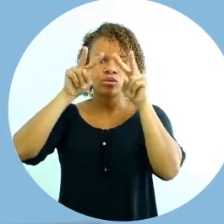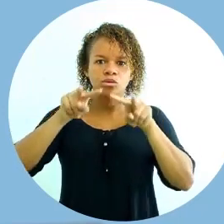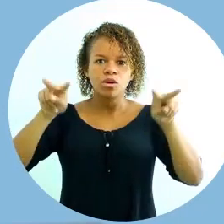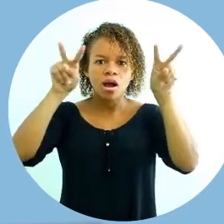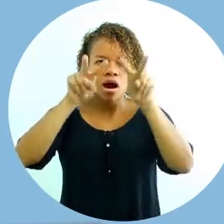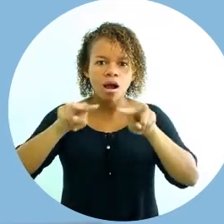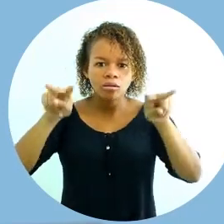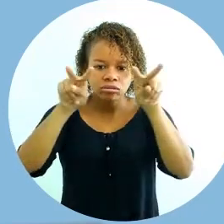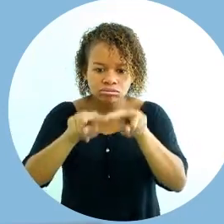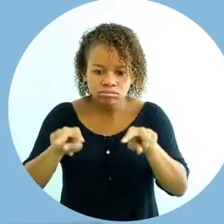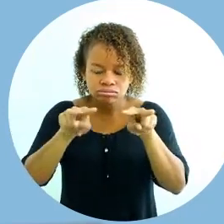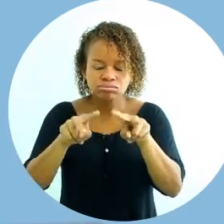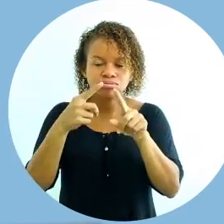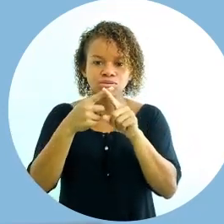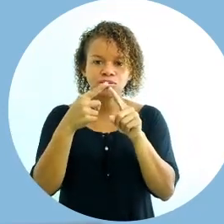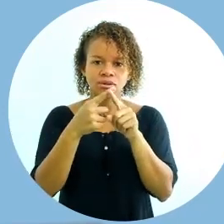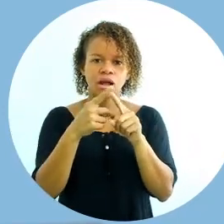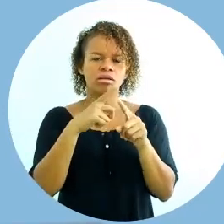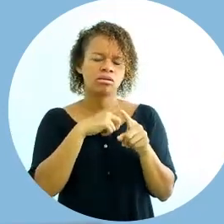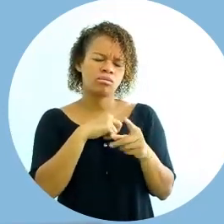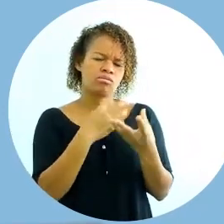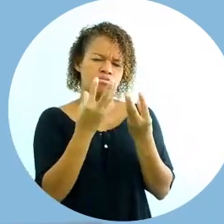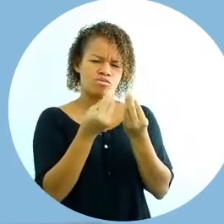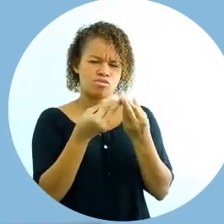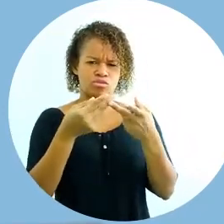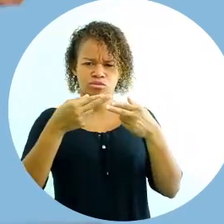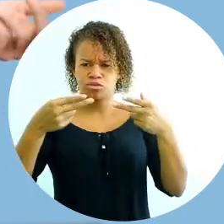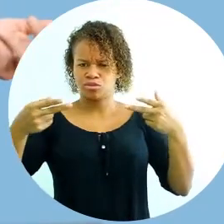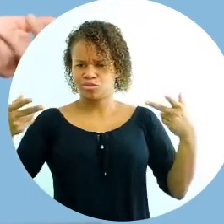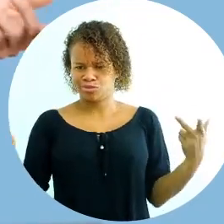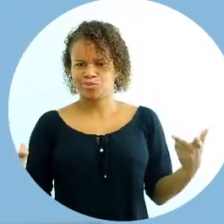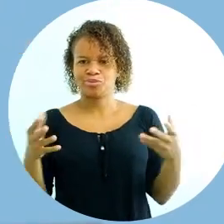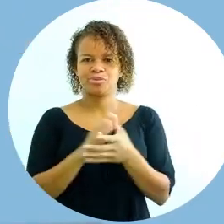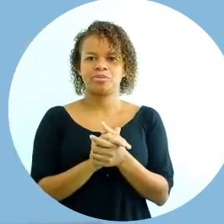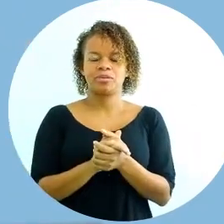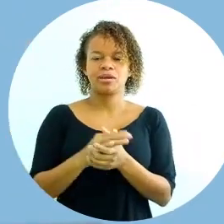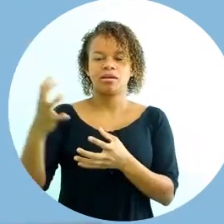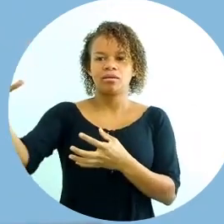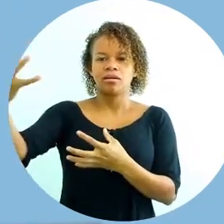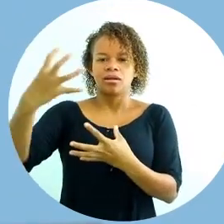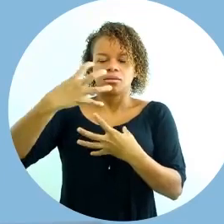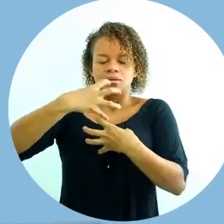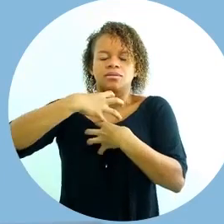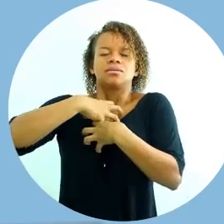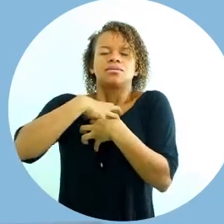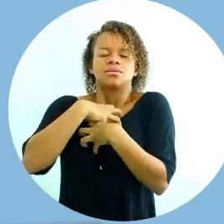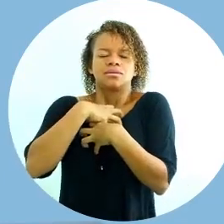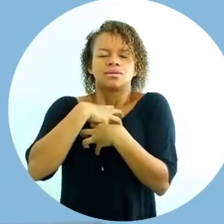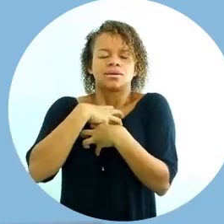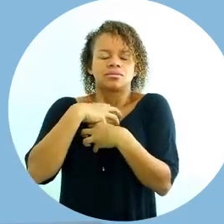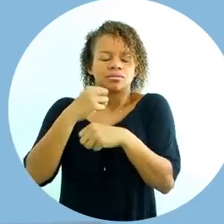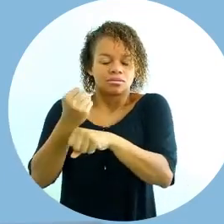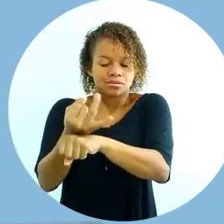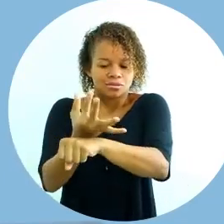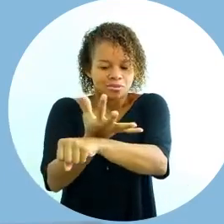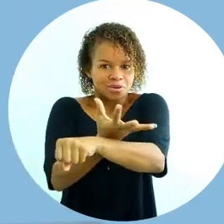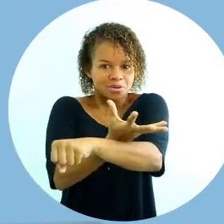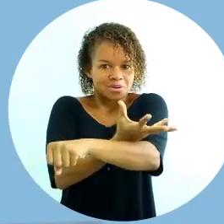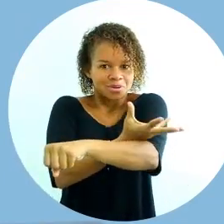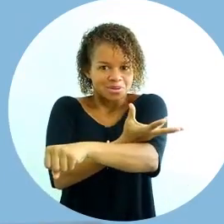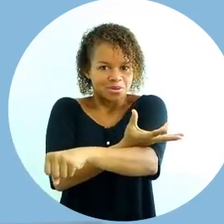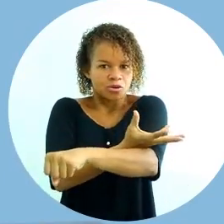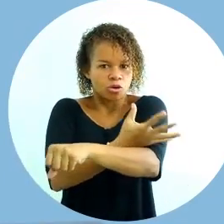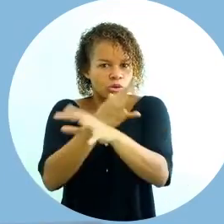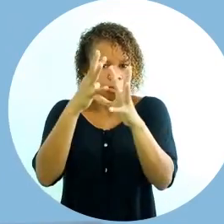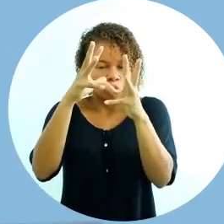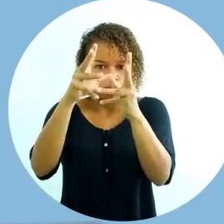permeado de muitas coisas que trazem sensações, que trazem emoções, durante toda